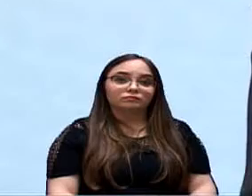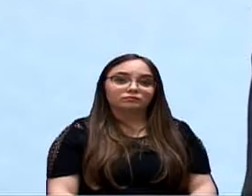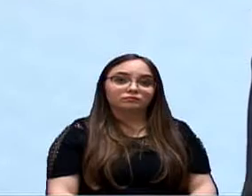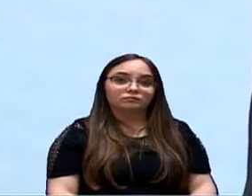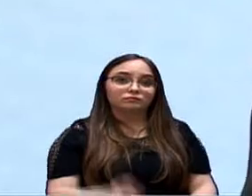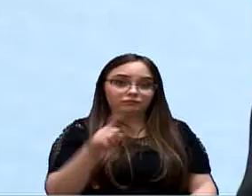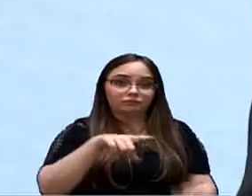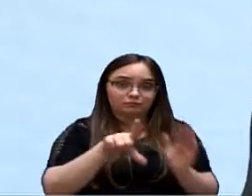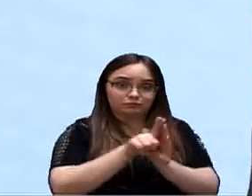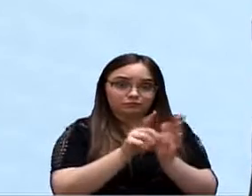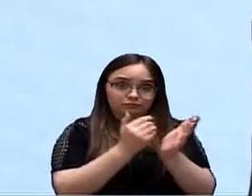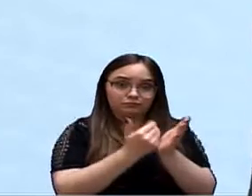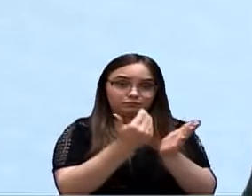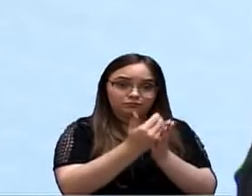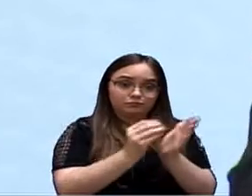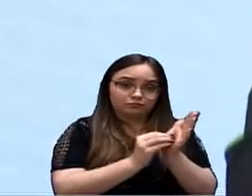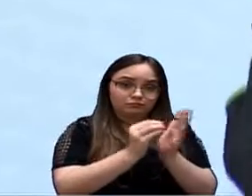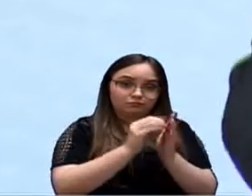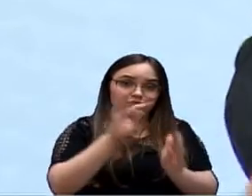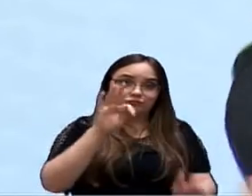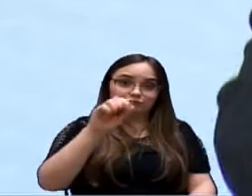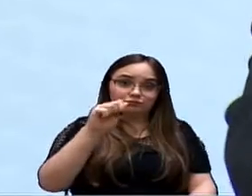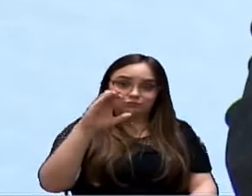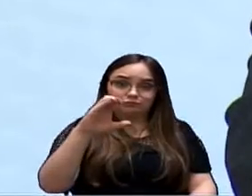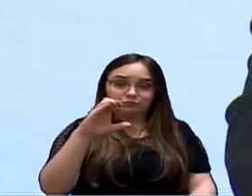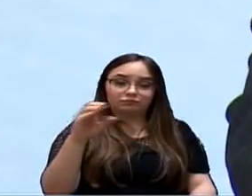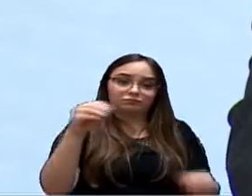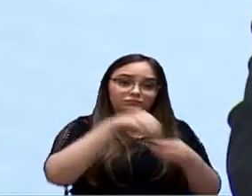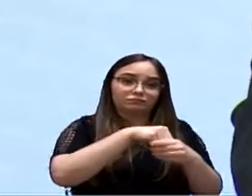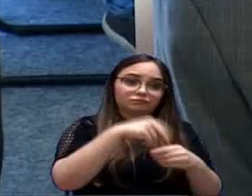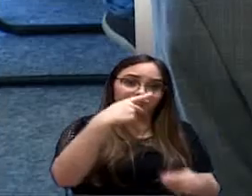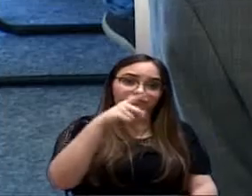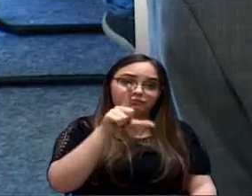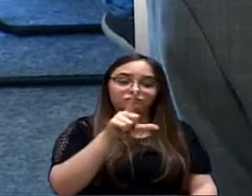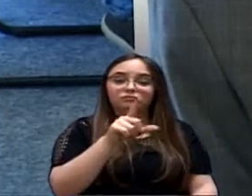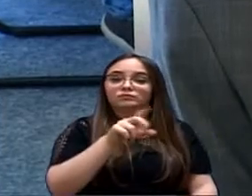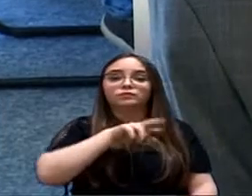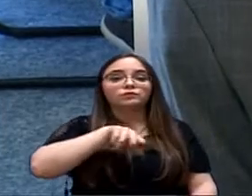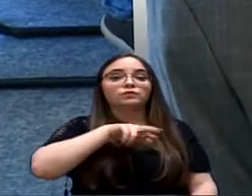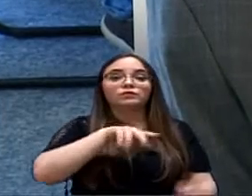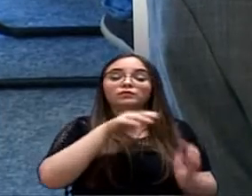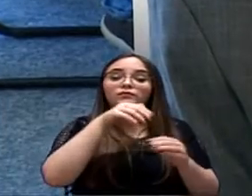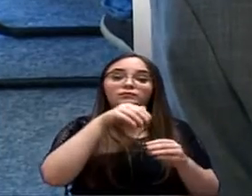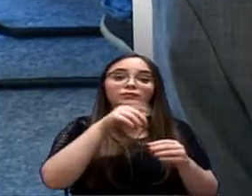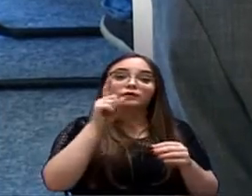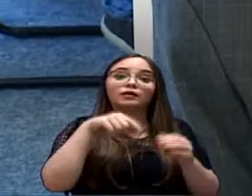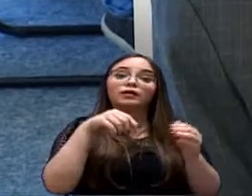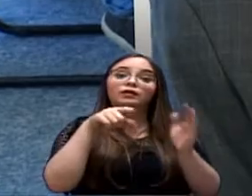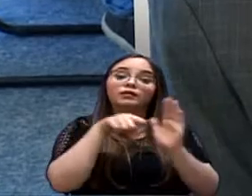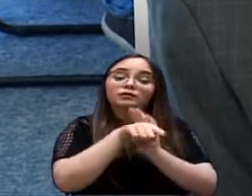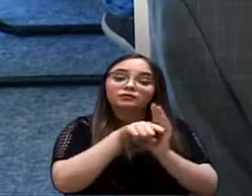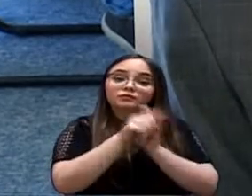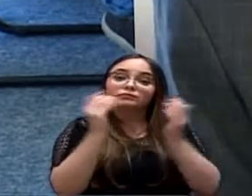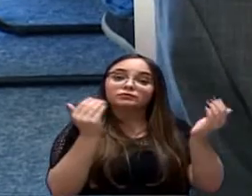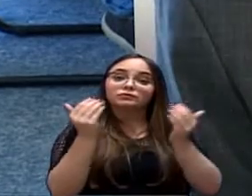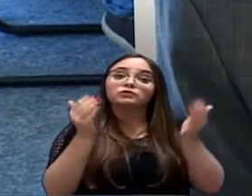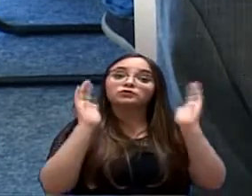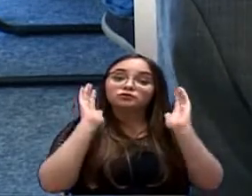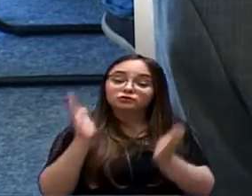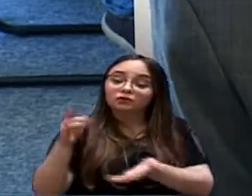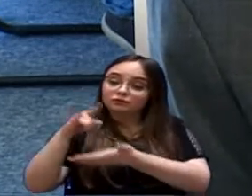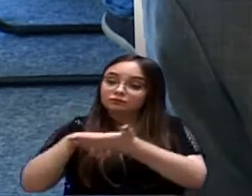acrescentar o que tem no TAC ao PL? Não é acrescentar nem tirar, é fazer uma análise entre aquilo que foi